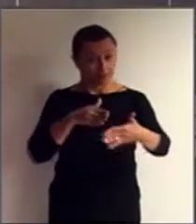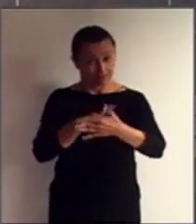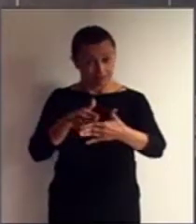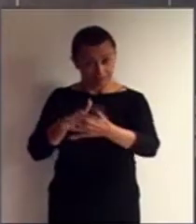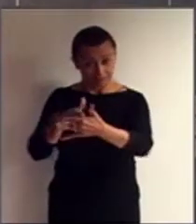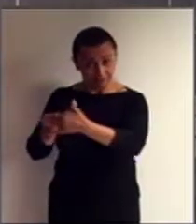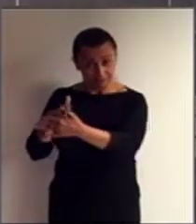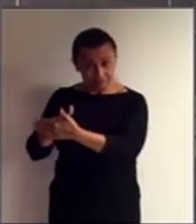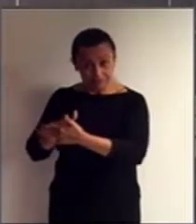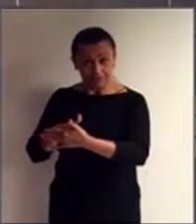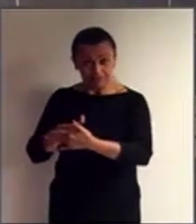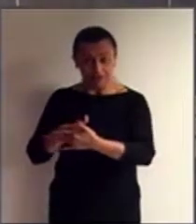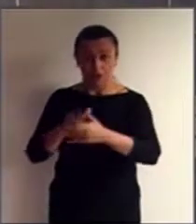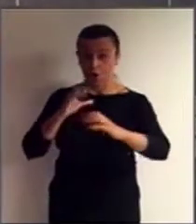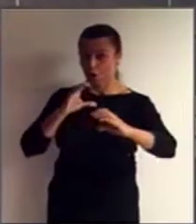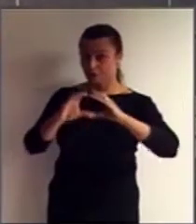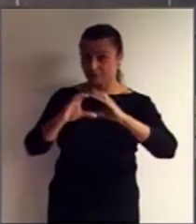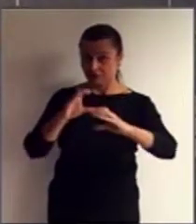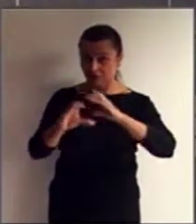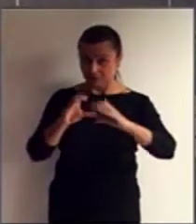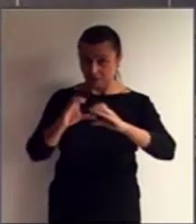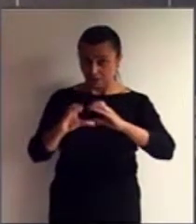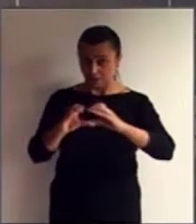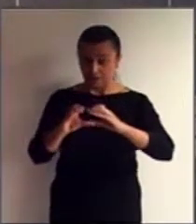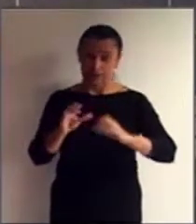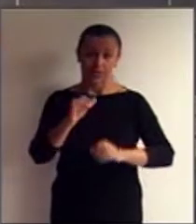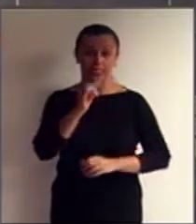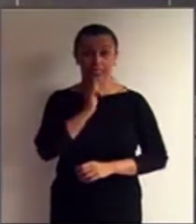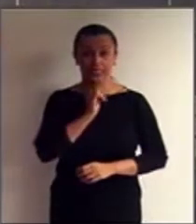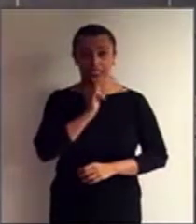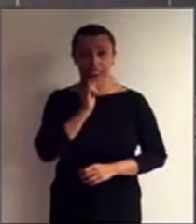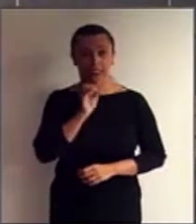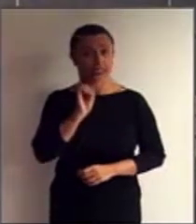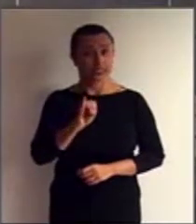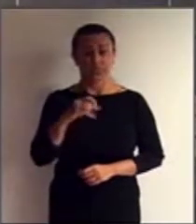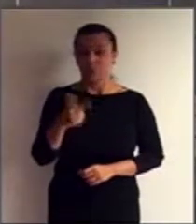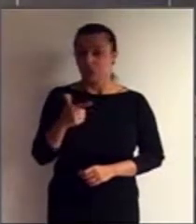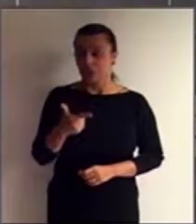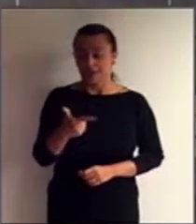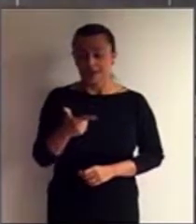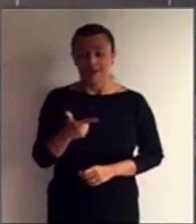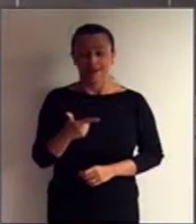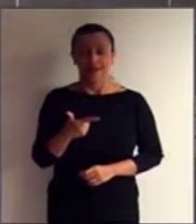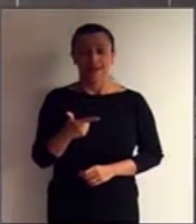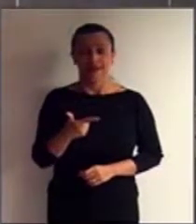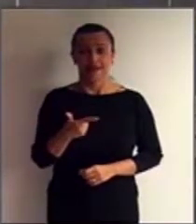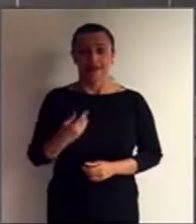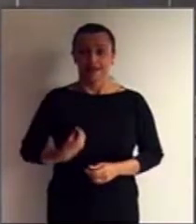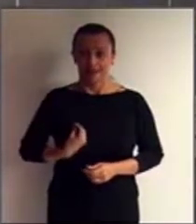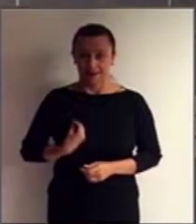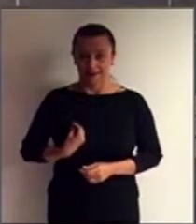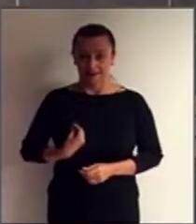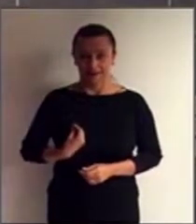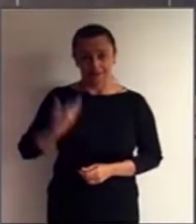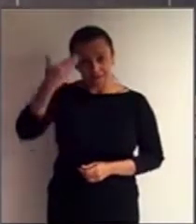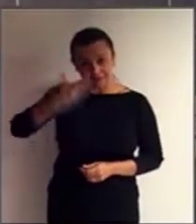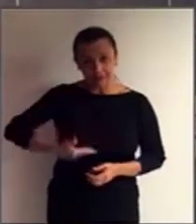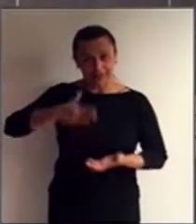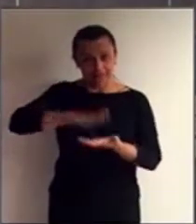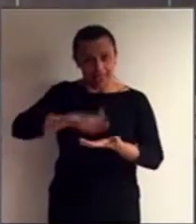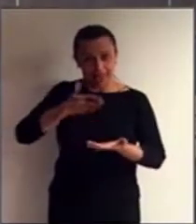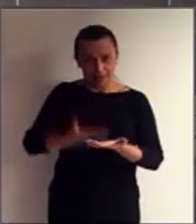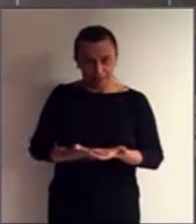de comunicação. Por exemplo, se não tivéssemos aqui os nossos intérpretes da